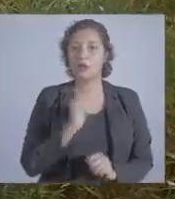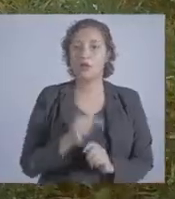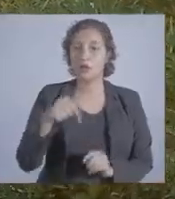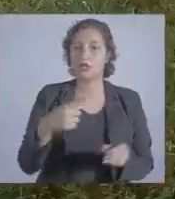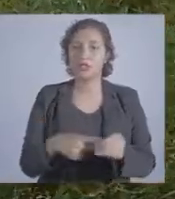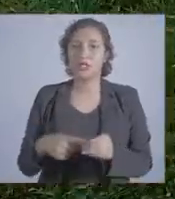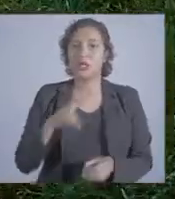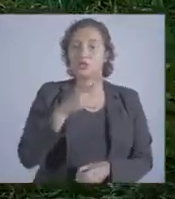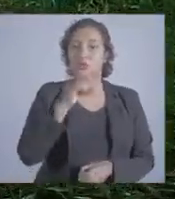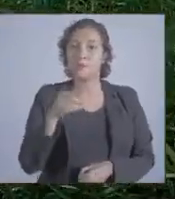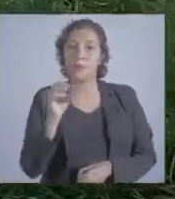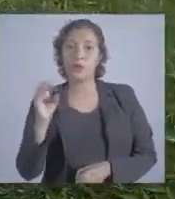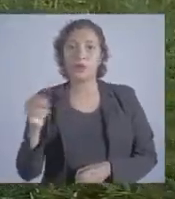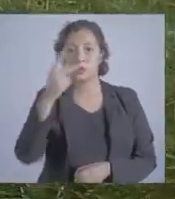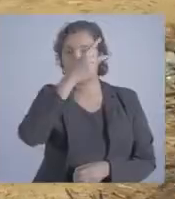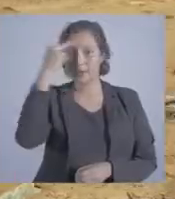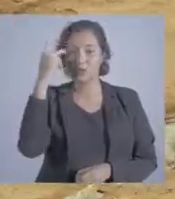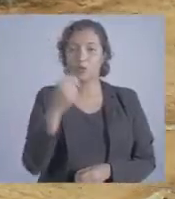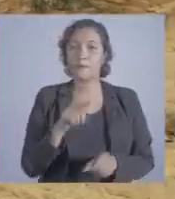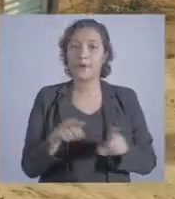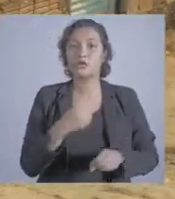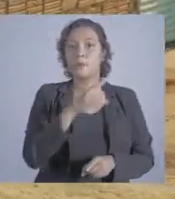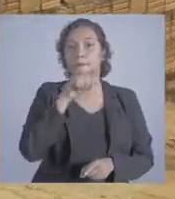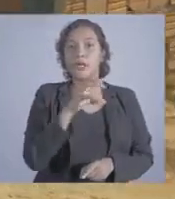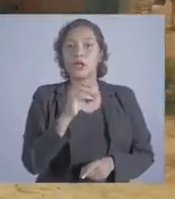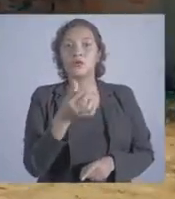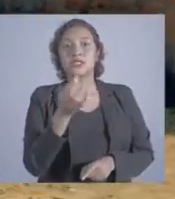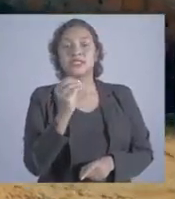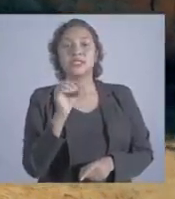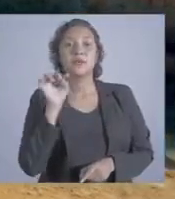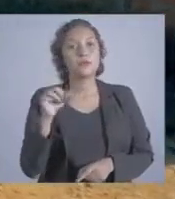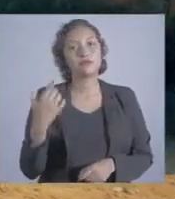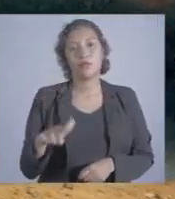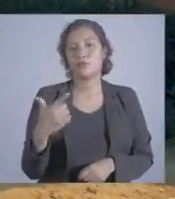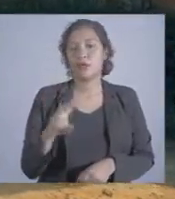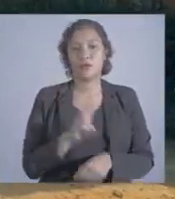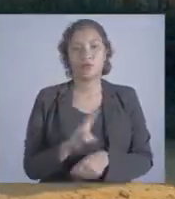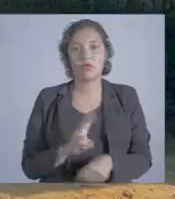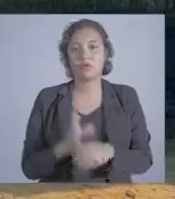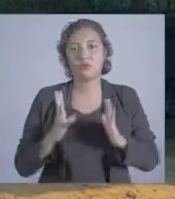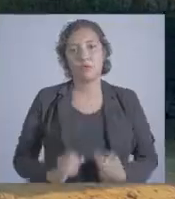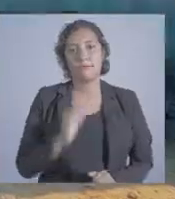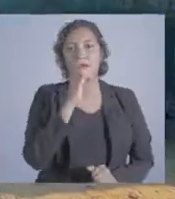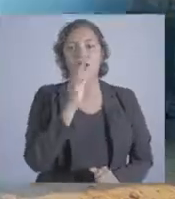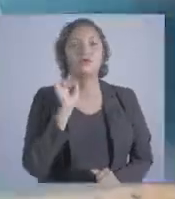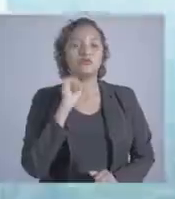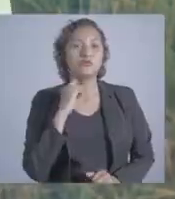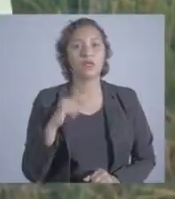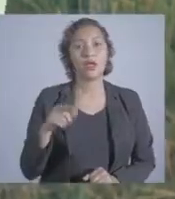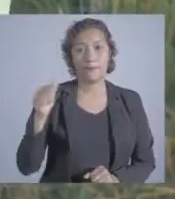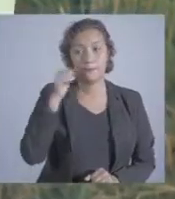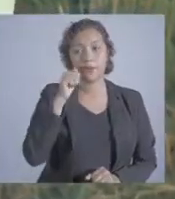cidade de pouco mais de 2 milhões de pessoas, 1 milhão e 600 mil não contam com o tratamento de esgoto em Manaus.